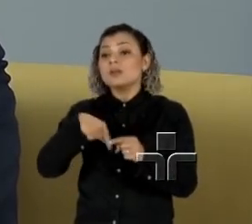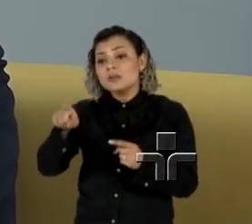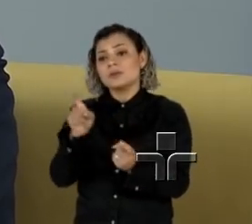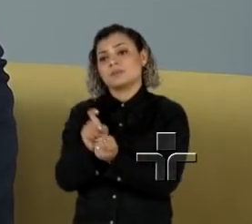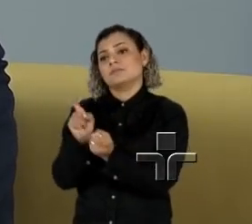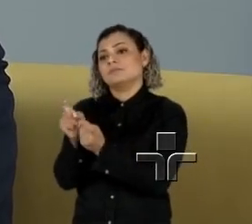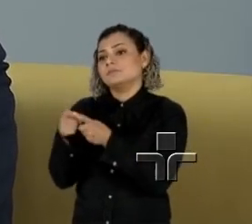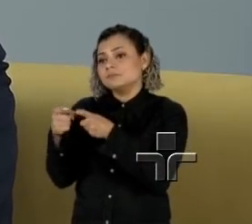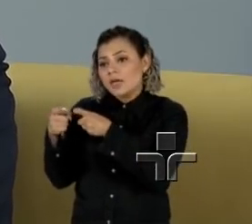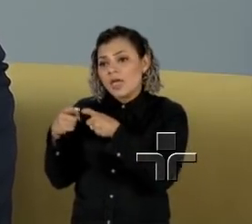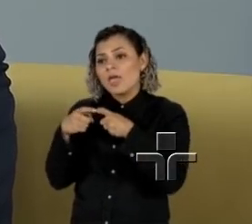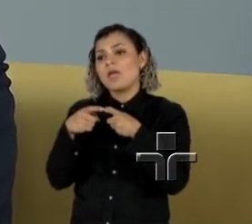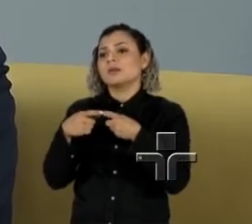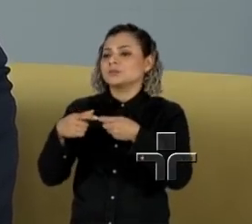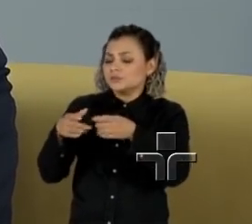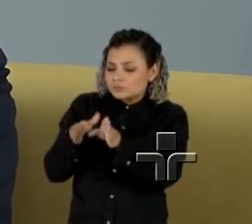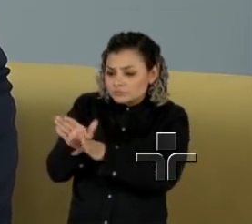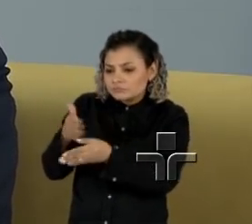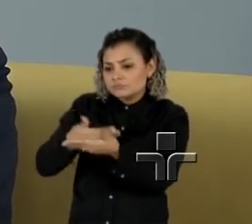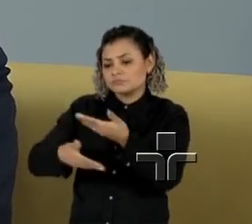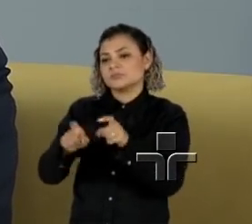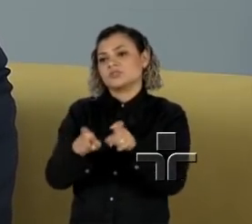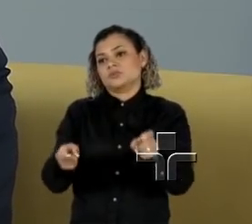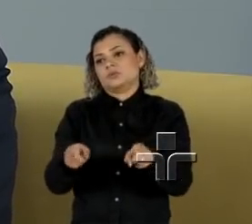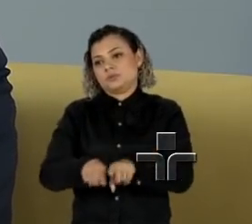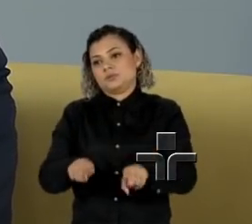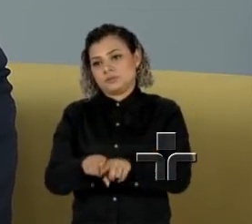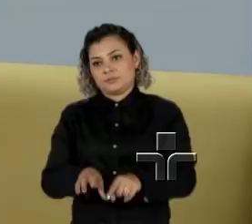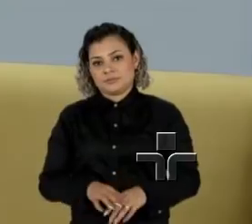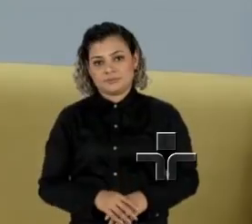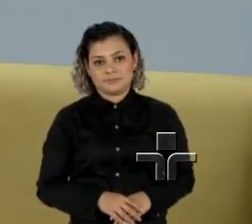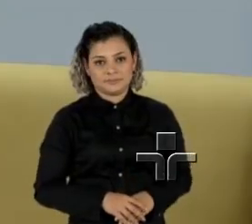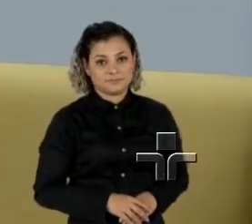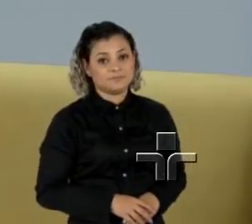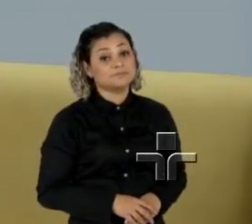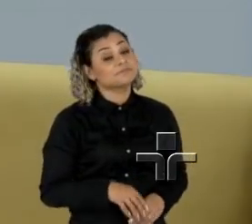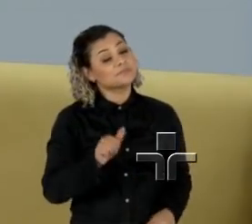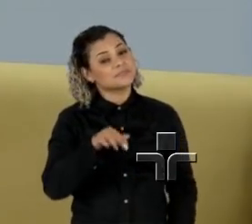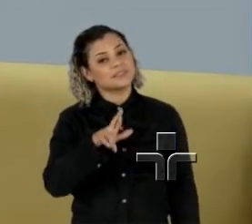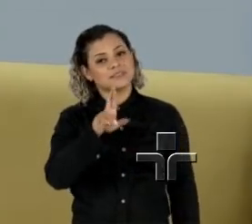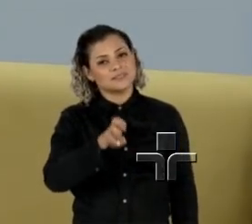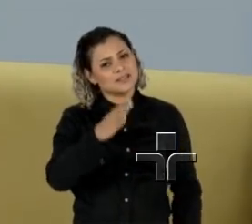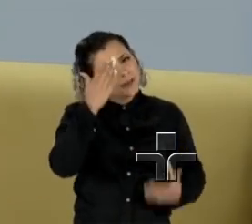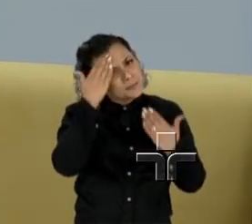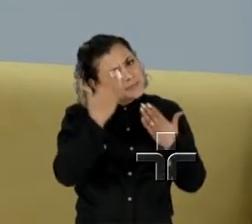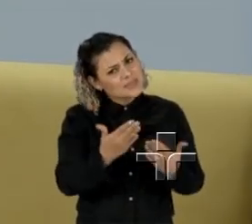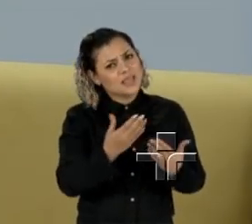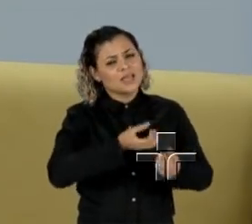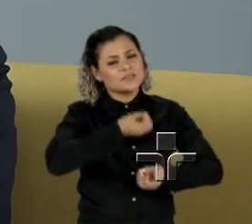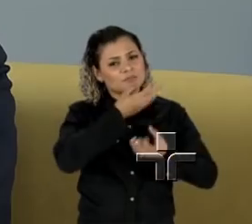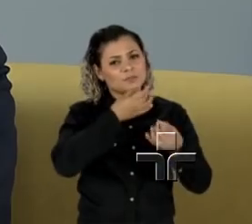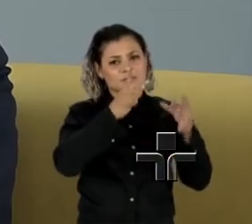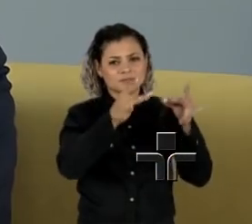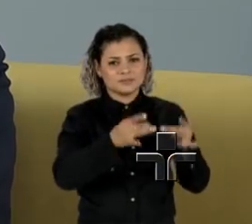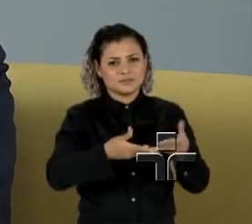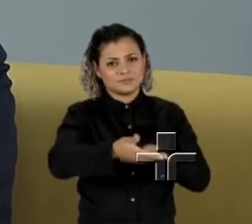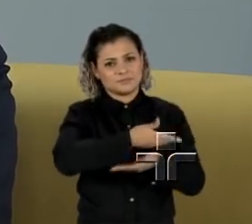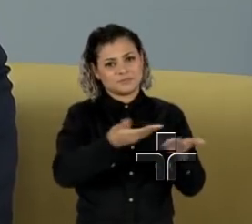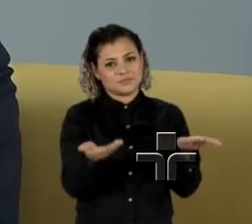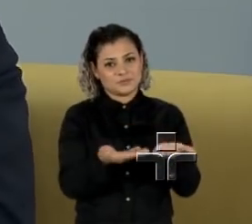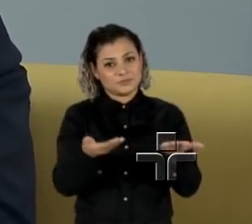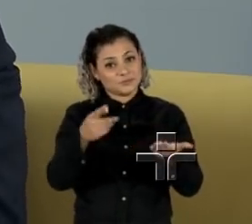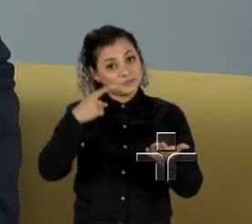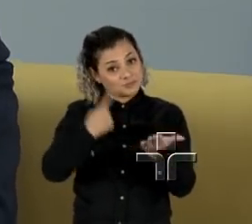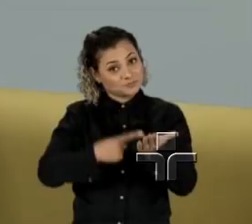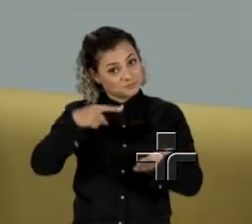seu médico, ter um acesso regular ao seu ginecologista. Doutor André Malavase, obrigada pela Eu que agradeço, um abraço a todos. Até